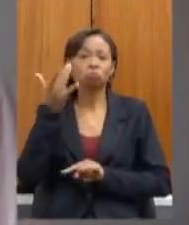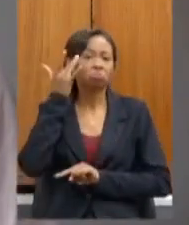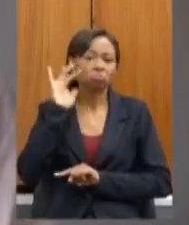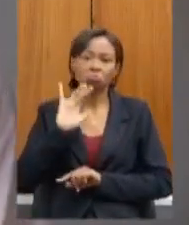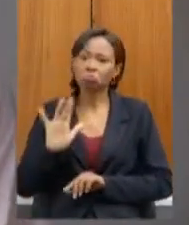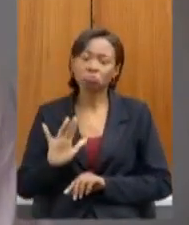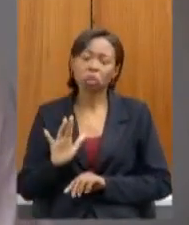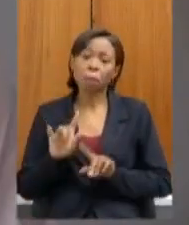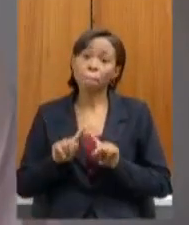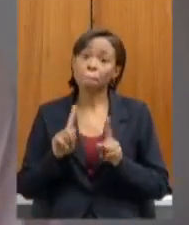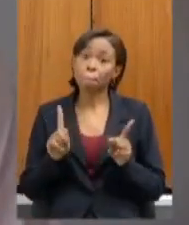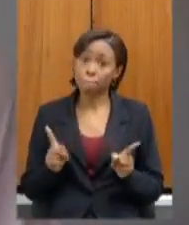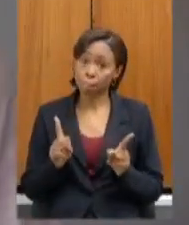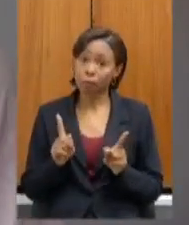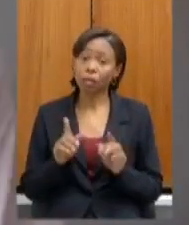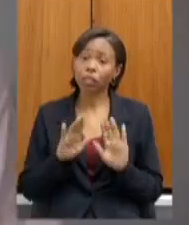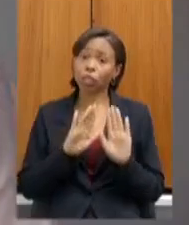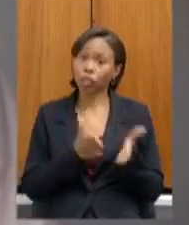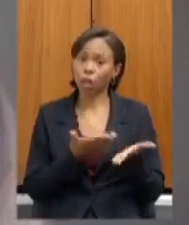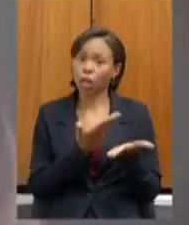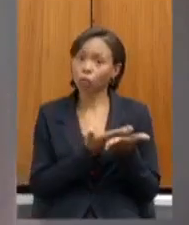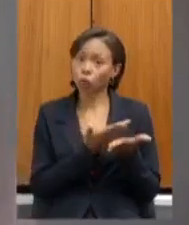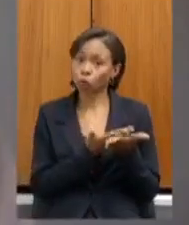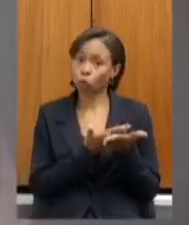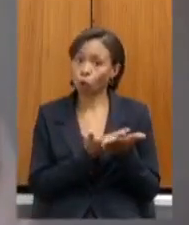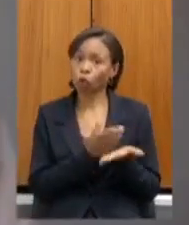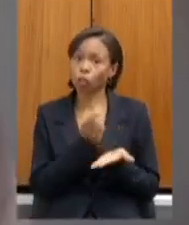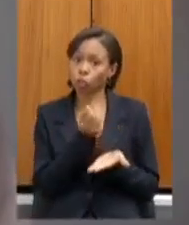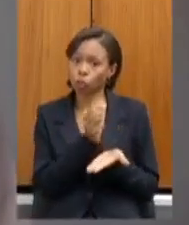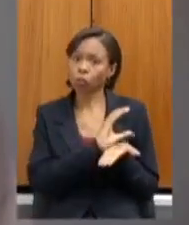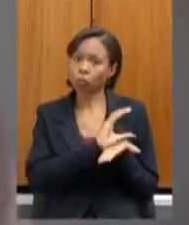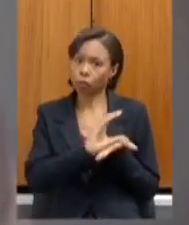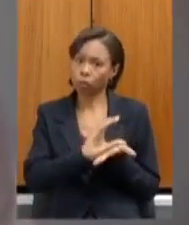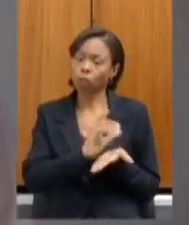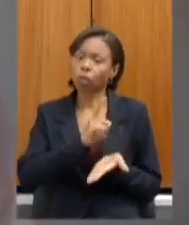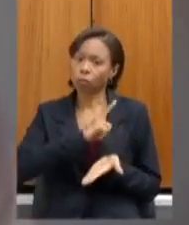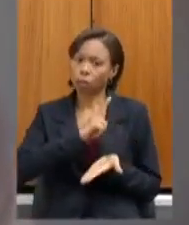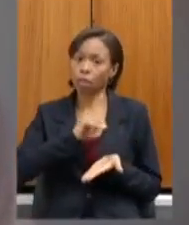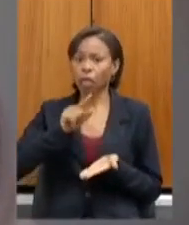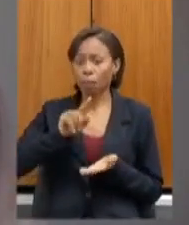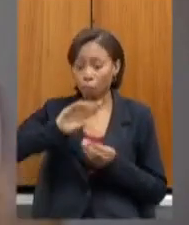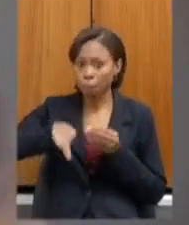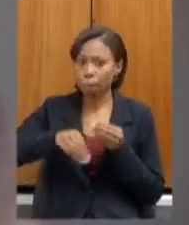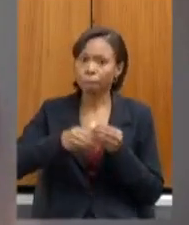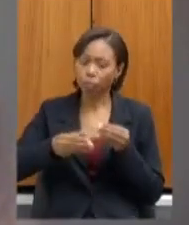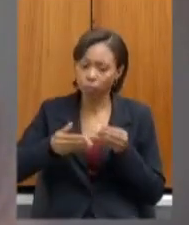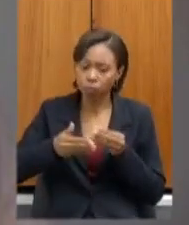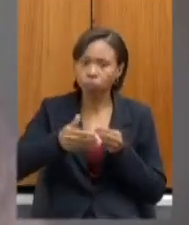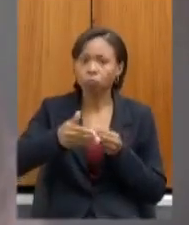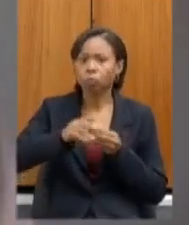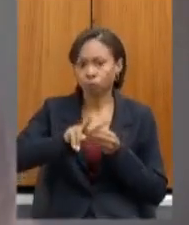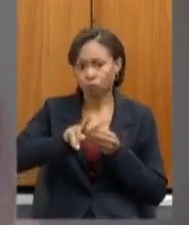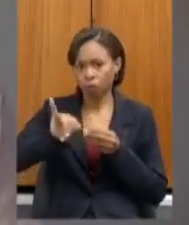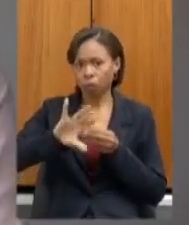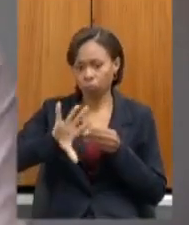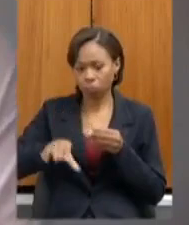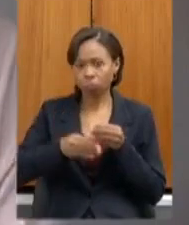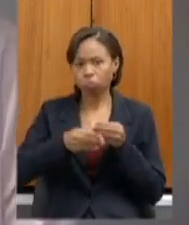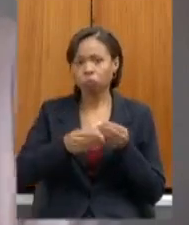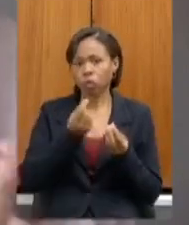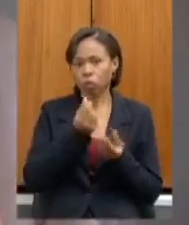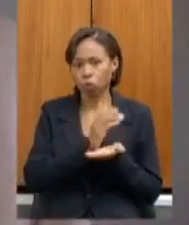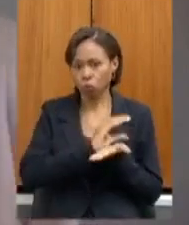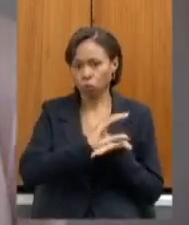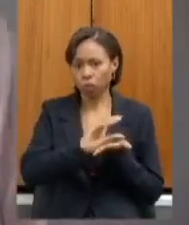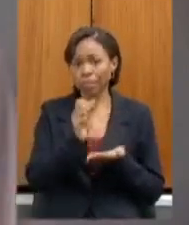dizer é que as escolas já estão com recurso e receberão um recurso adicional inclusive nos próximos dias para que mesmo se